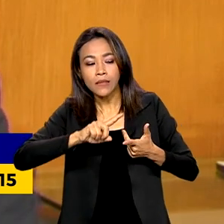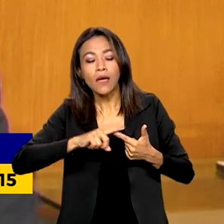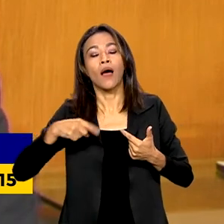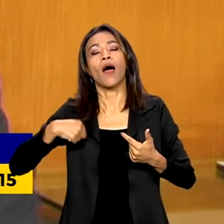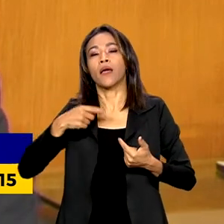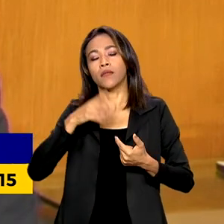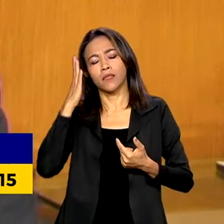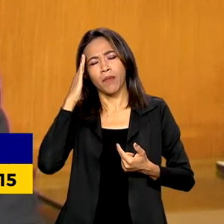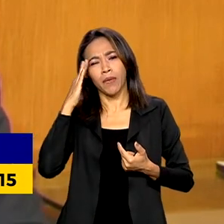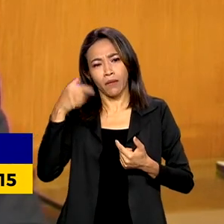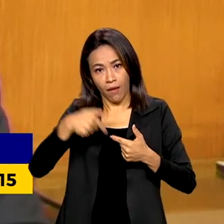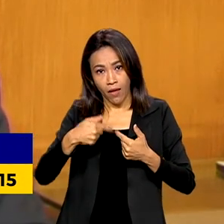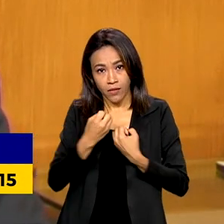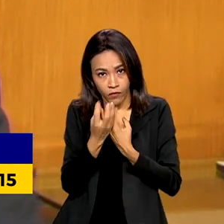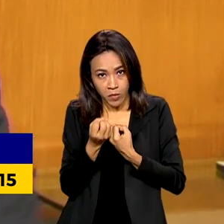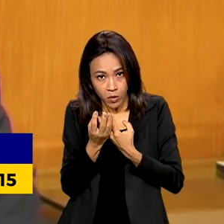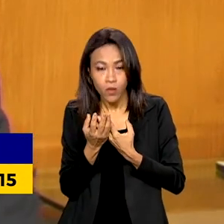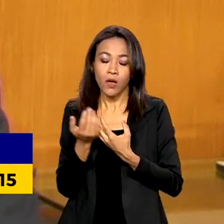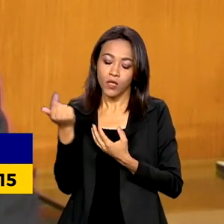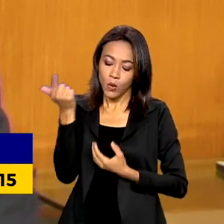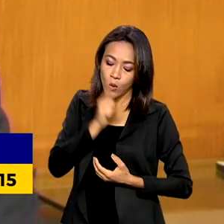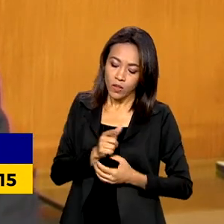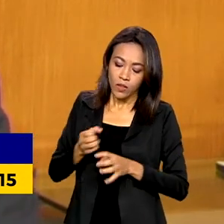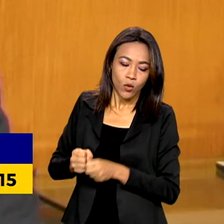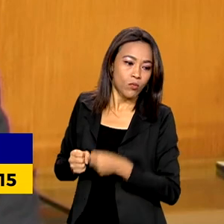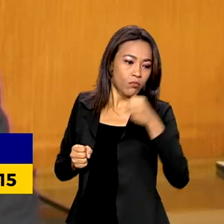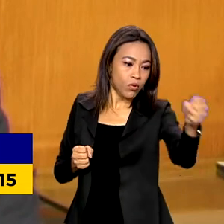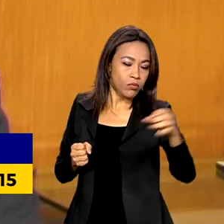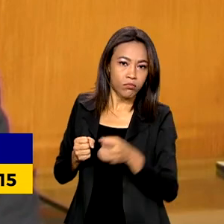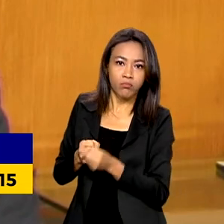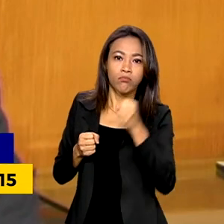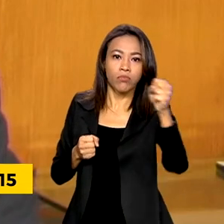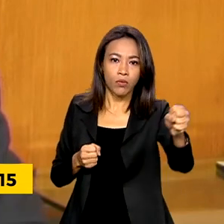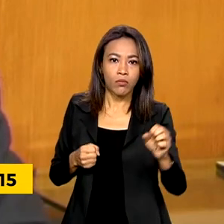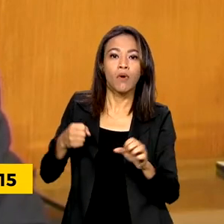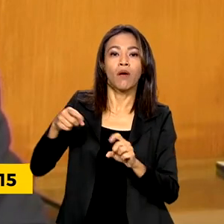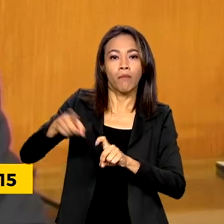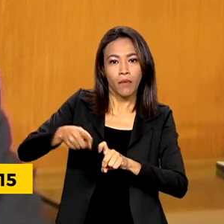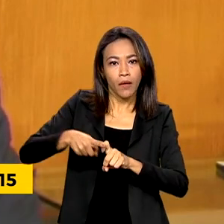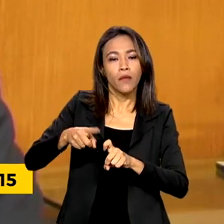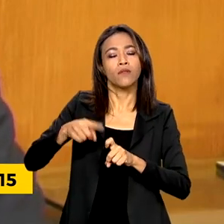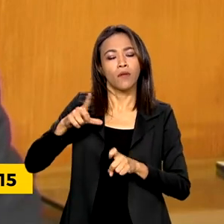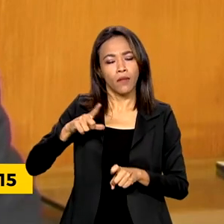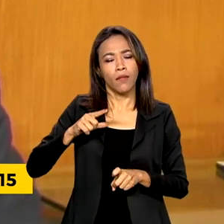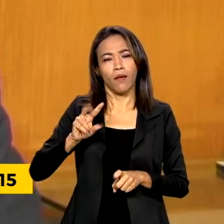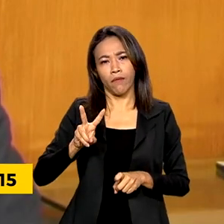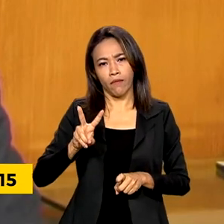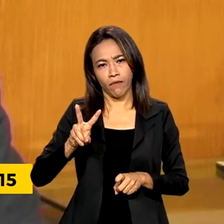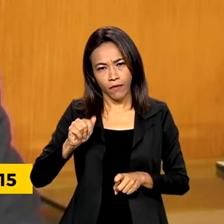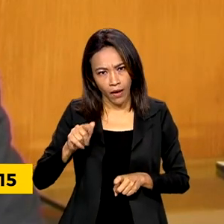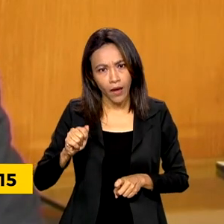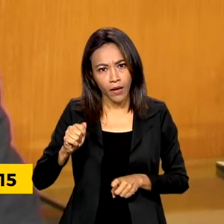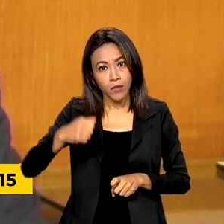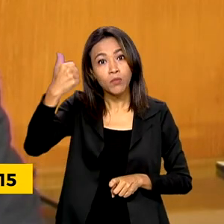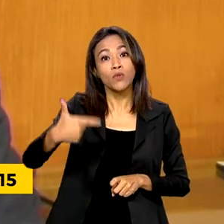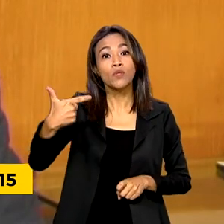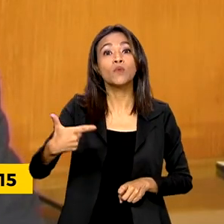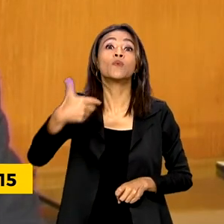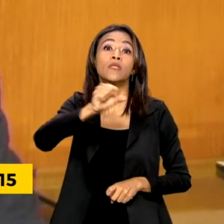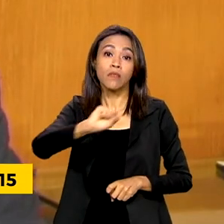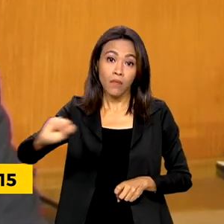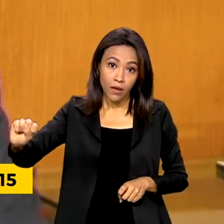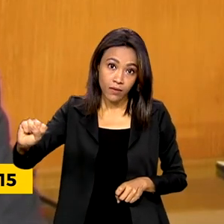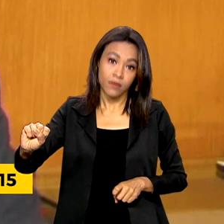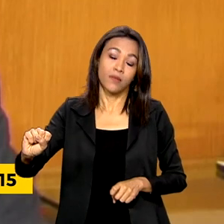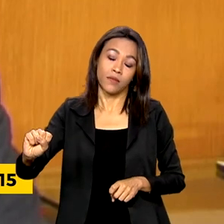estaremos dando sequência a essa ampliação do programa, há mais vagas para o segundo semestre. Então, vai ter